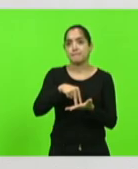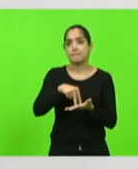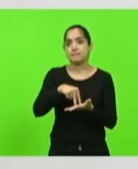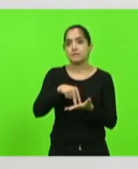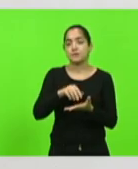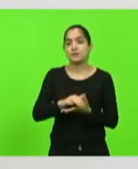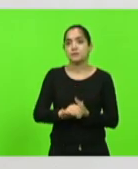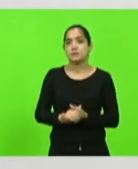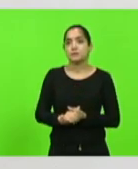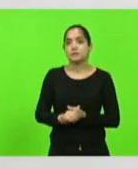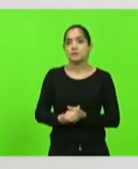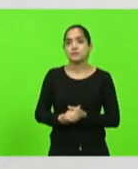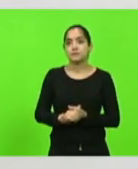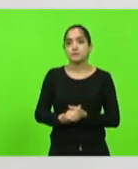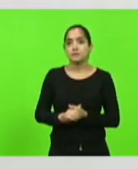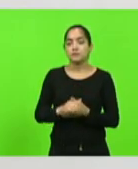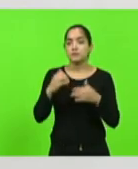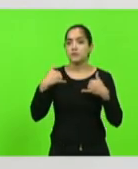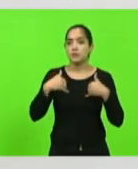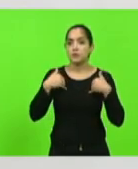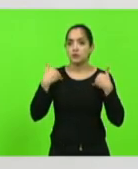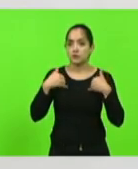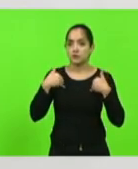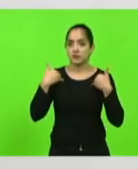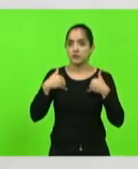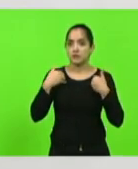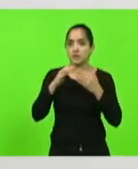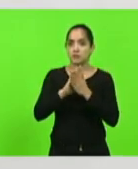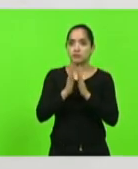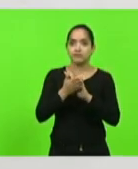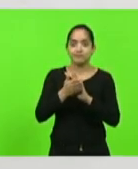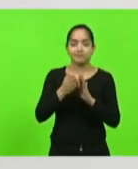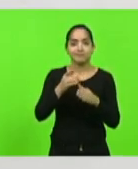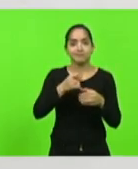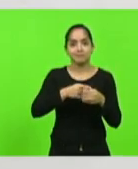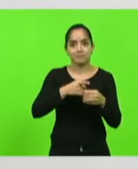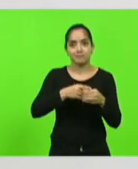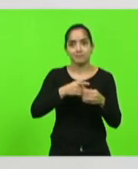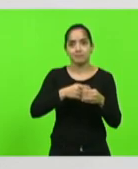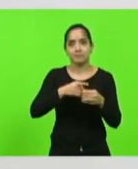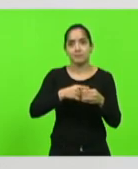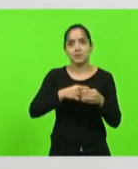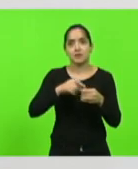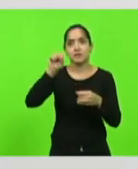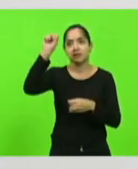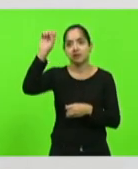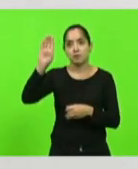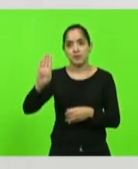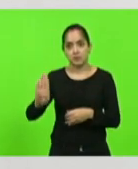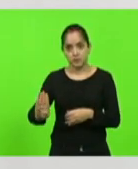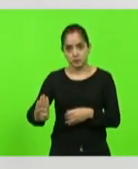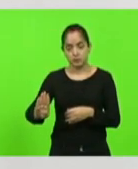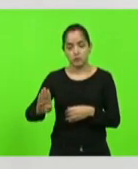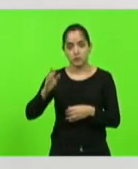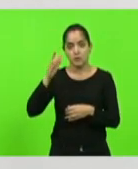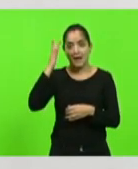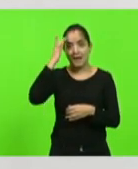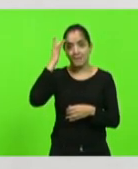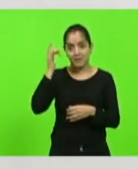é o aniversário da minha cidade São Bento do Sul no dia de amanhã